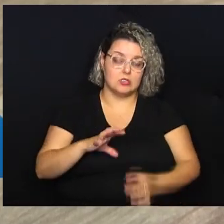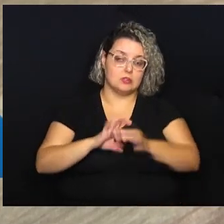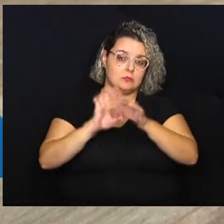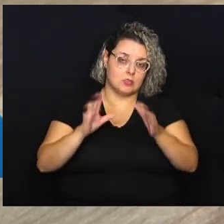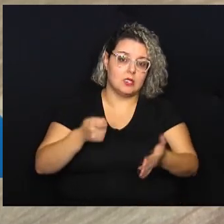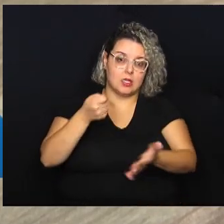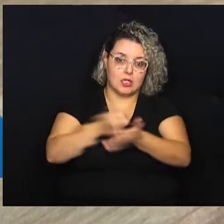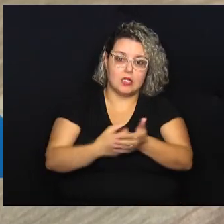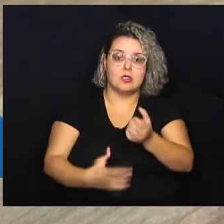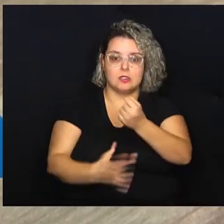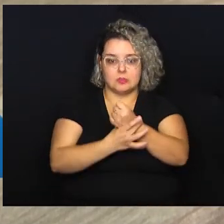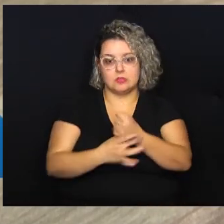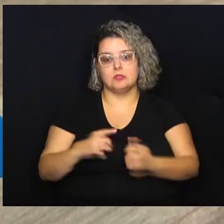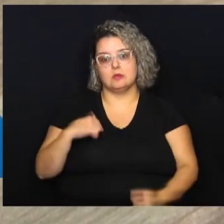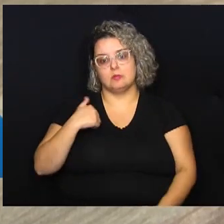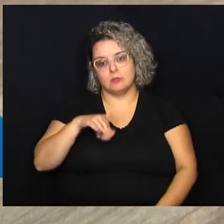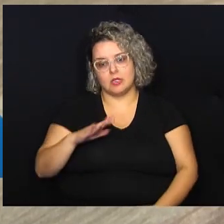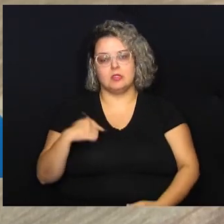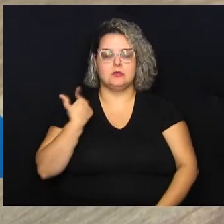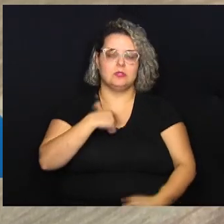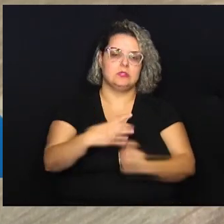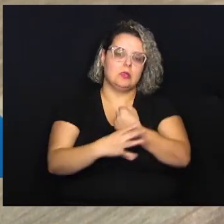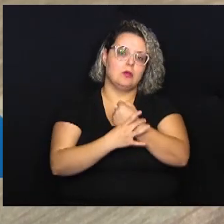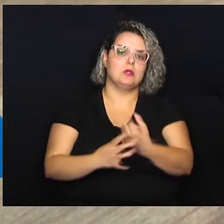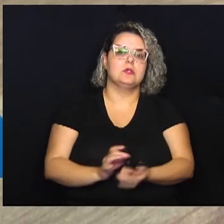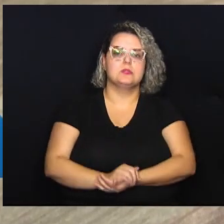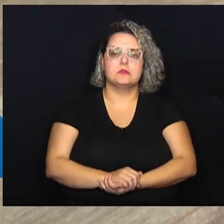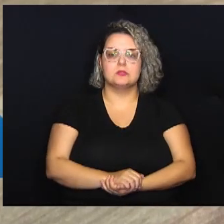liberdade garantida, assegurada, além da nossa segurança. E aí Obrigado.